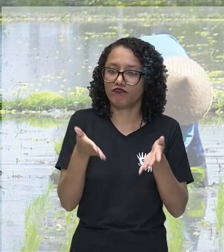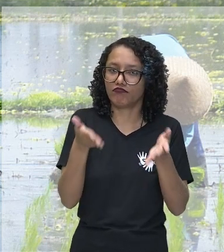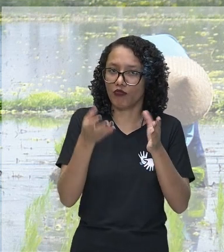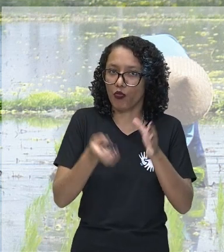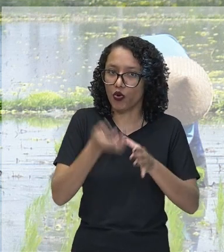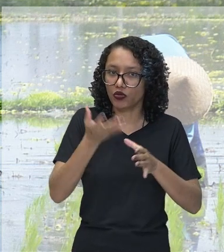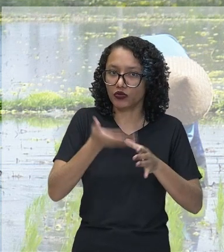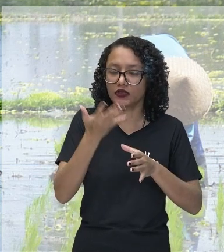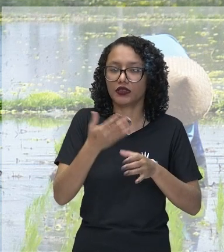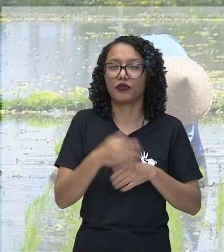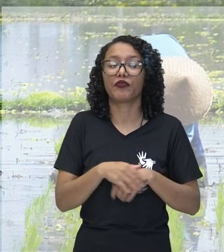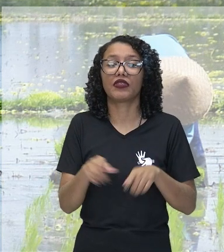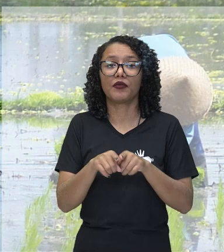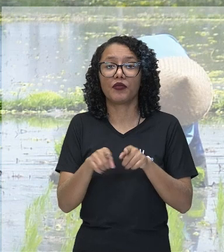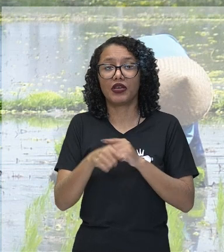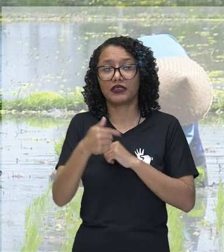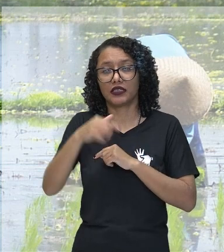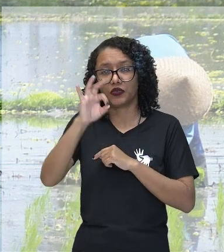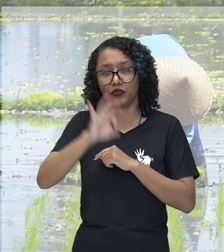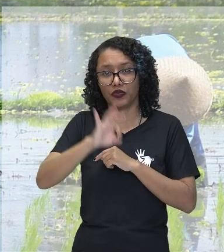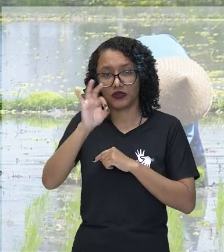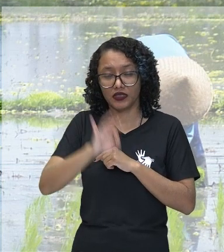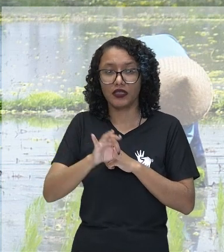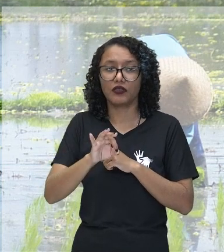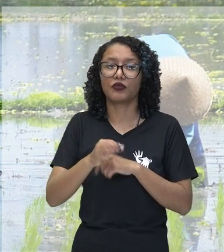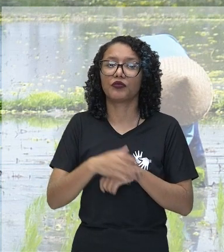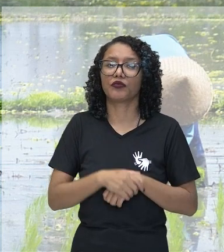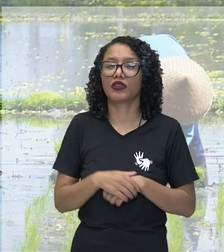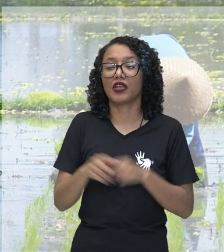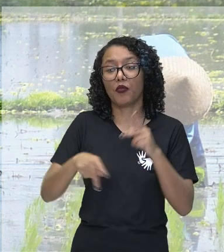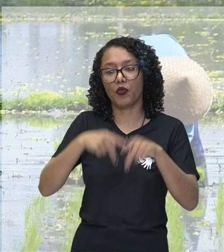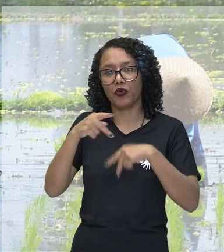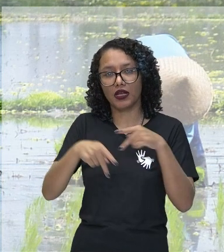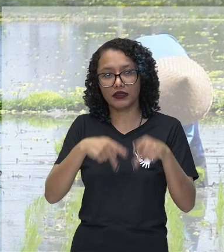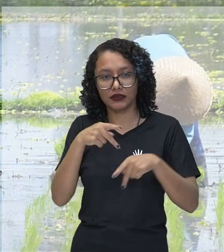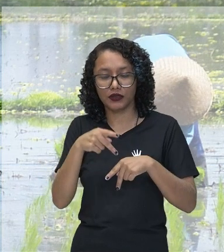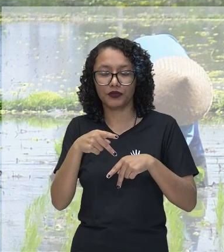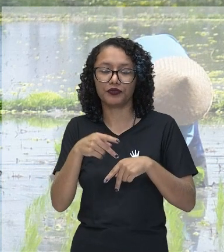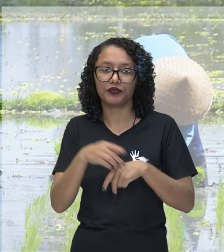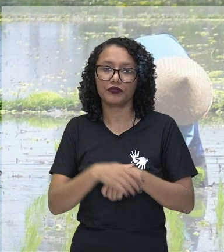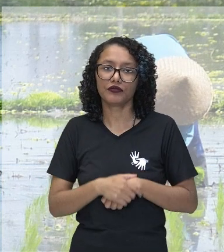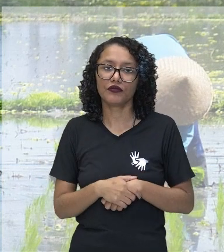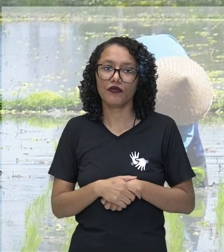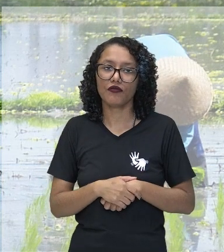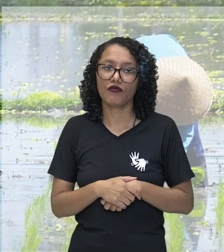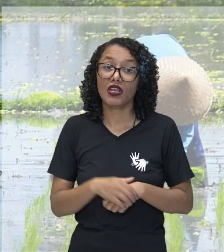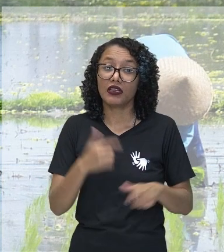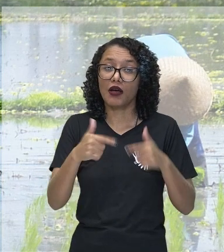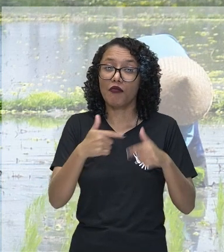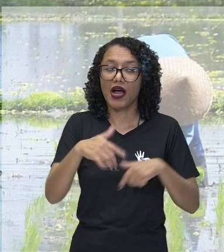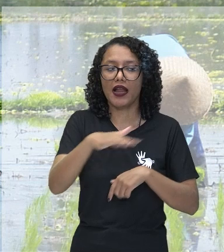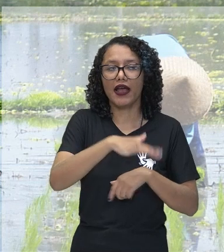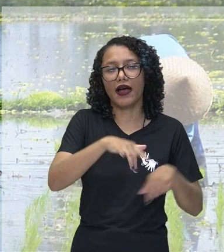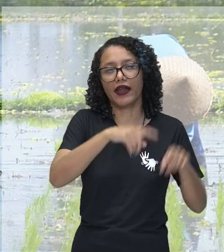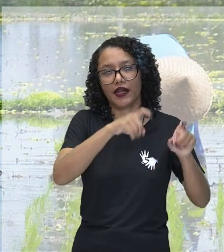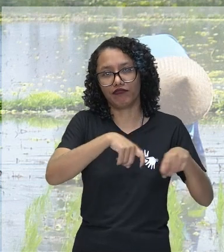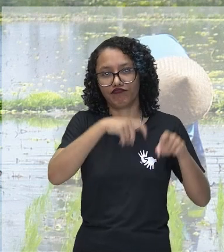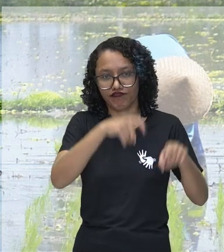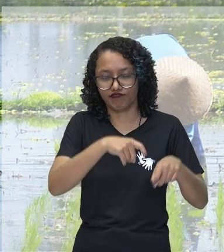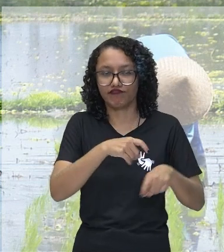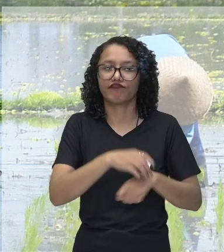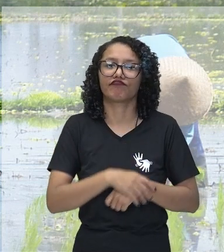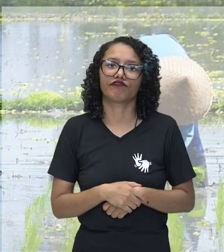% da população economicamente ativa do Japão está na área do campo. Vai possuir uma